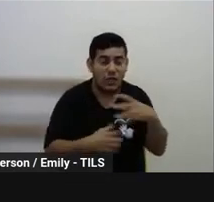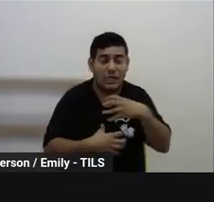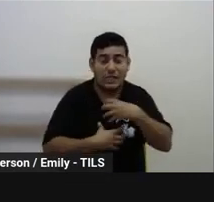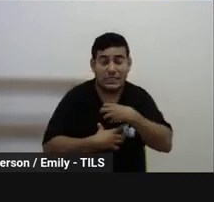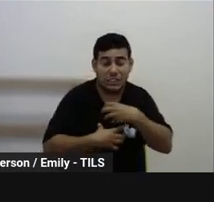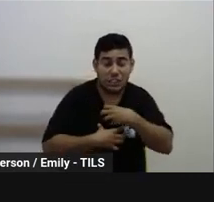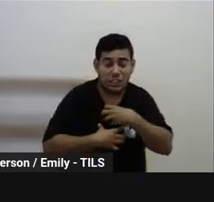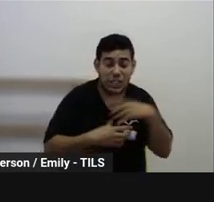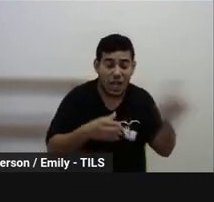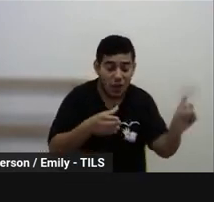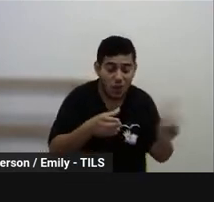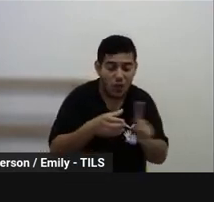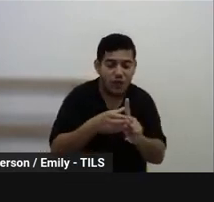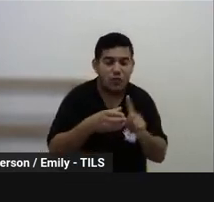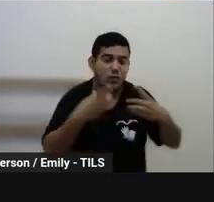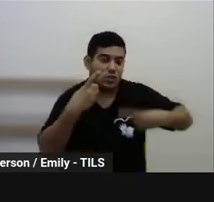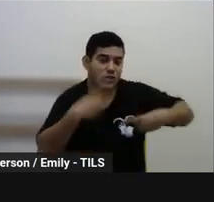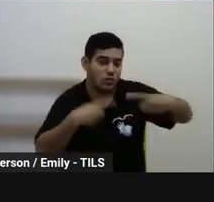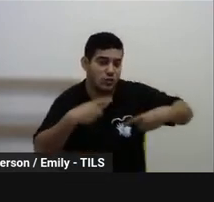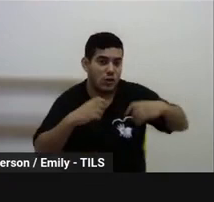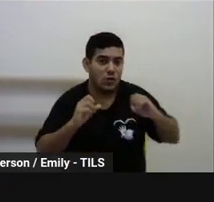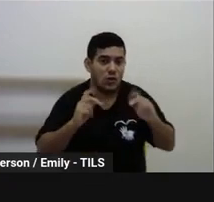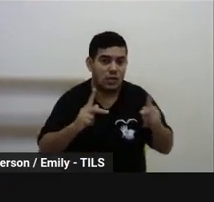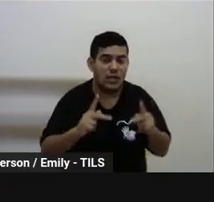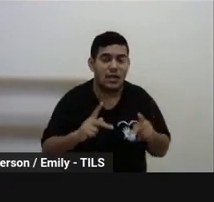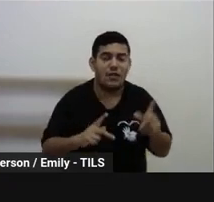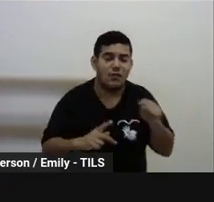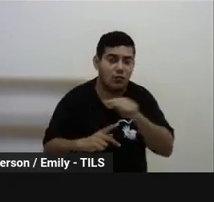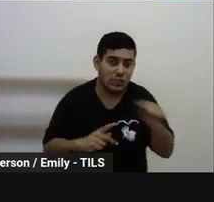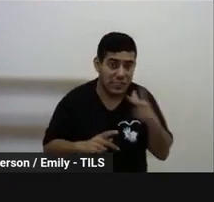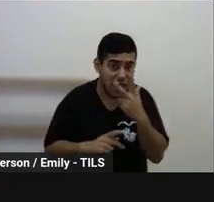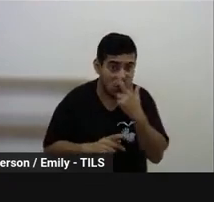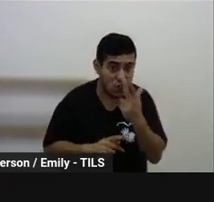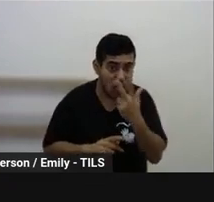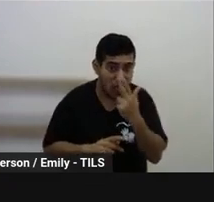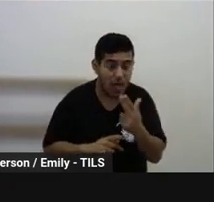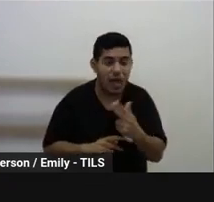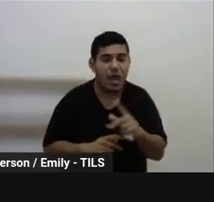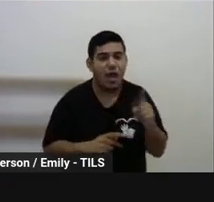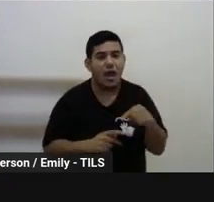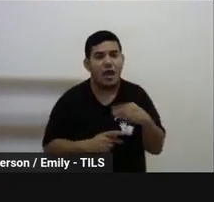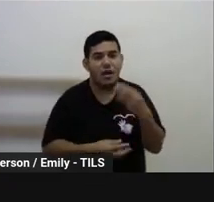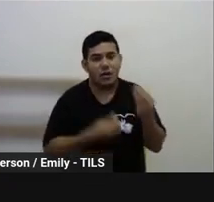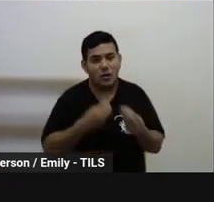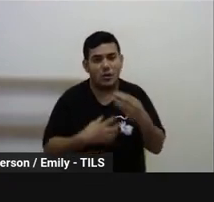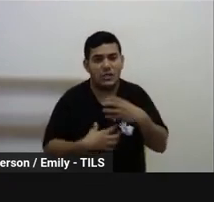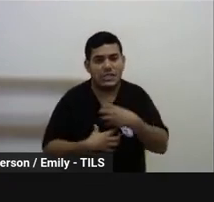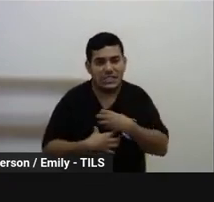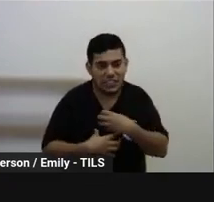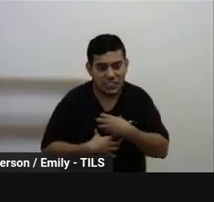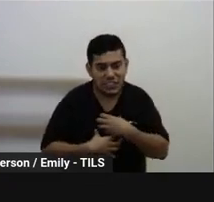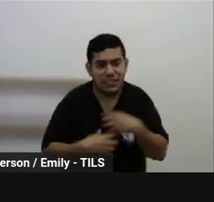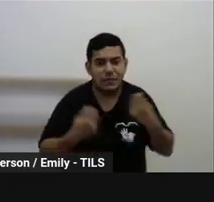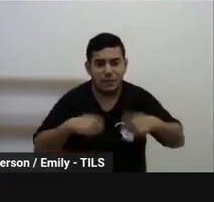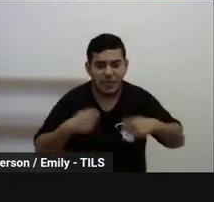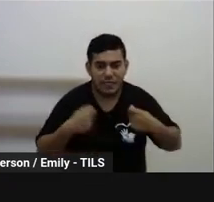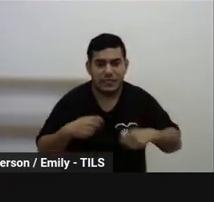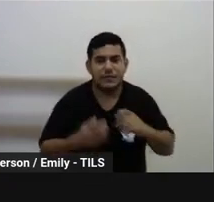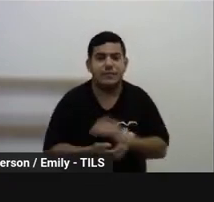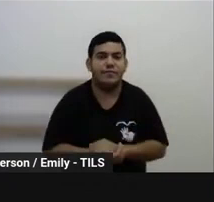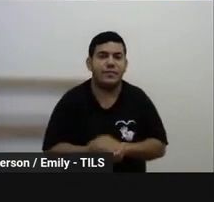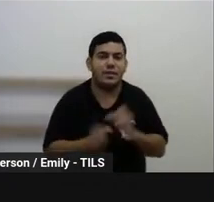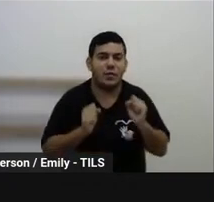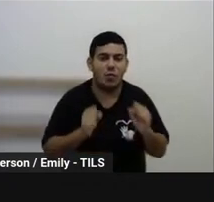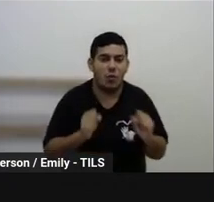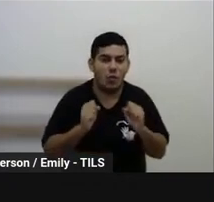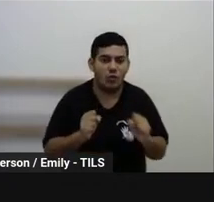acolhidos nessa discussão. Quando vocês acharem pertinente ou sentirem essa necessidade, podem